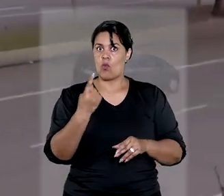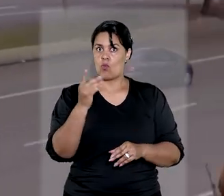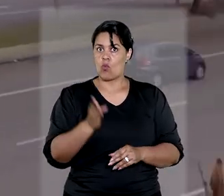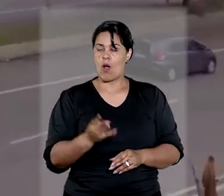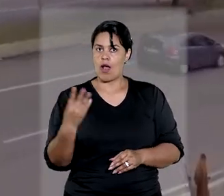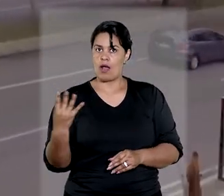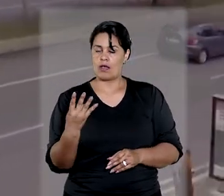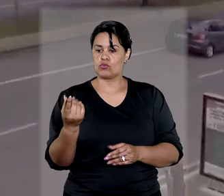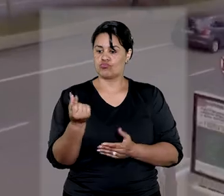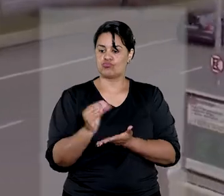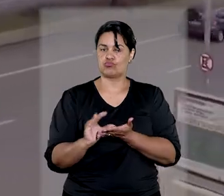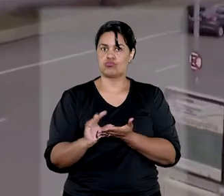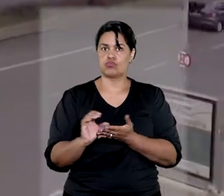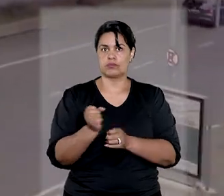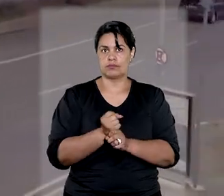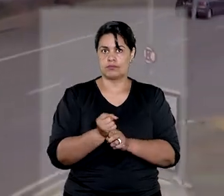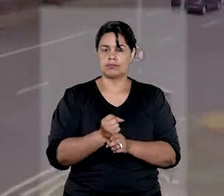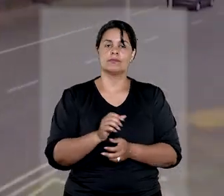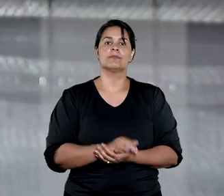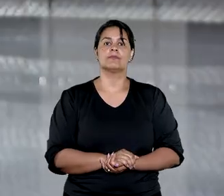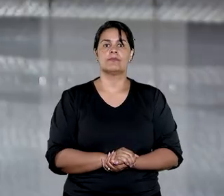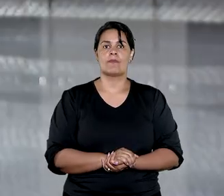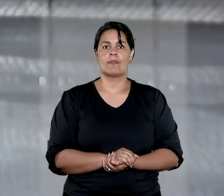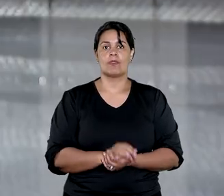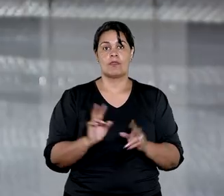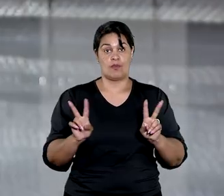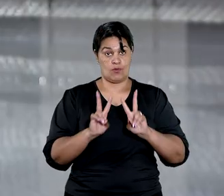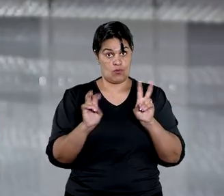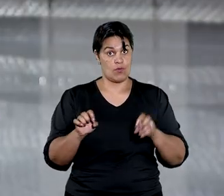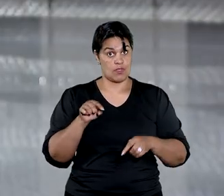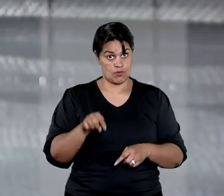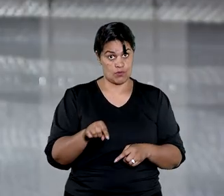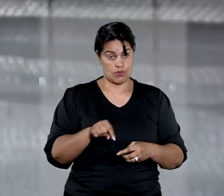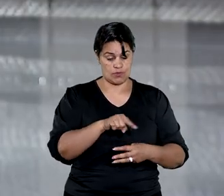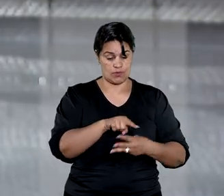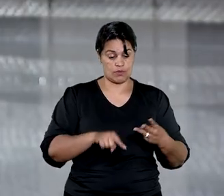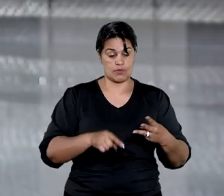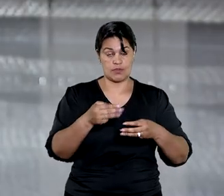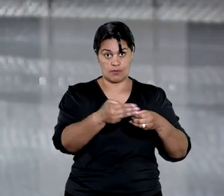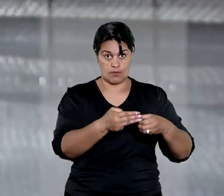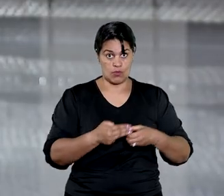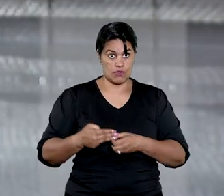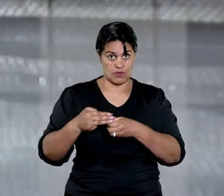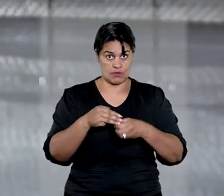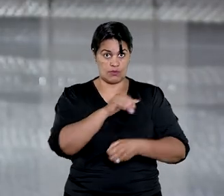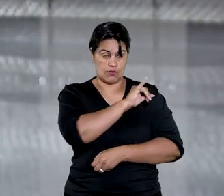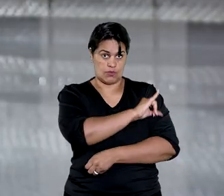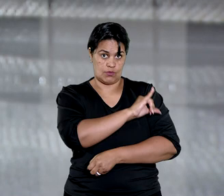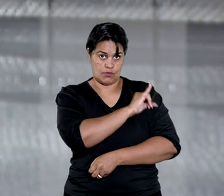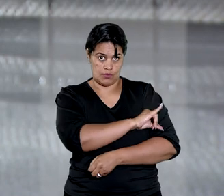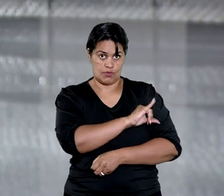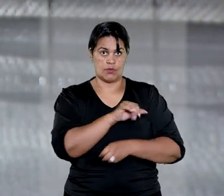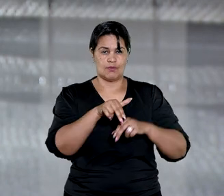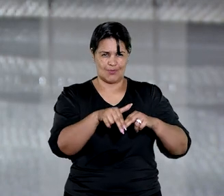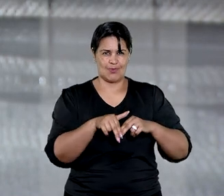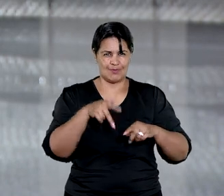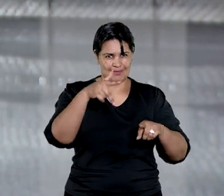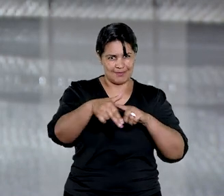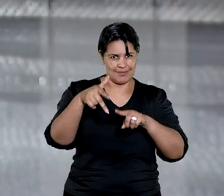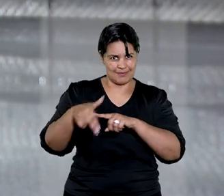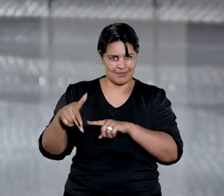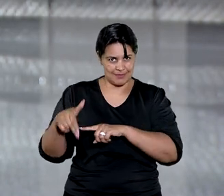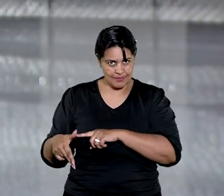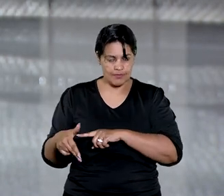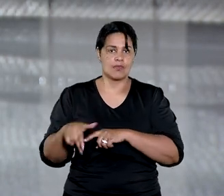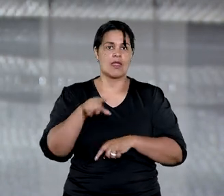quarto do orçamento anual do município. No caso, os três municípios do Rio, alcançados pela suspensão dos royalties,